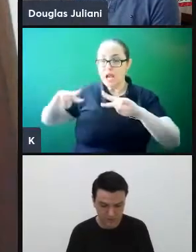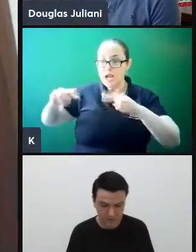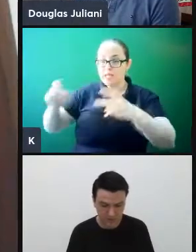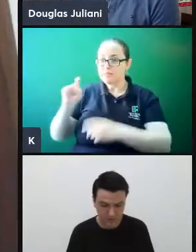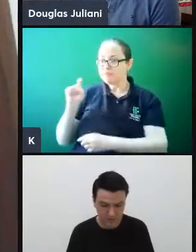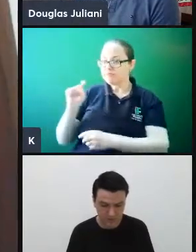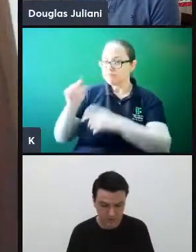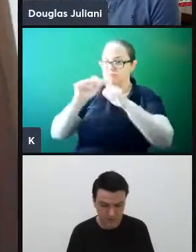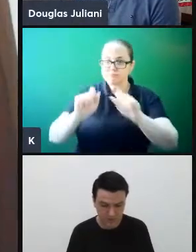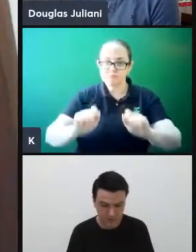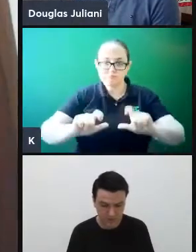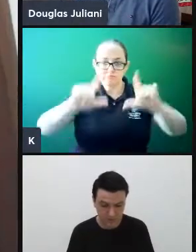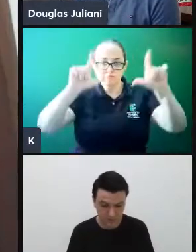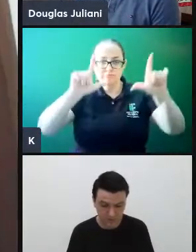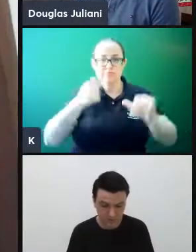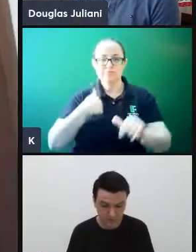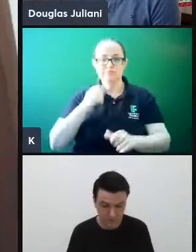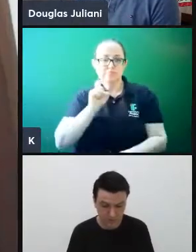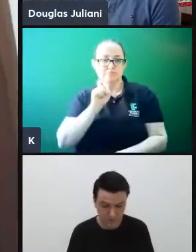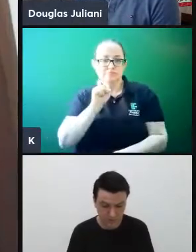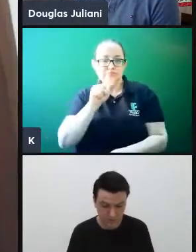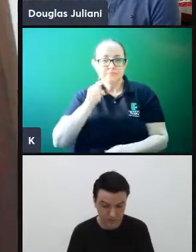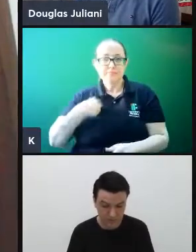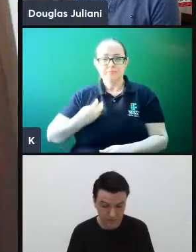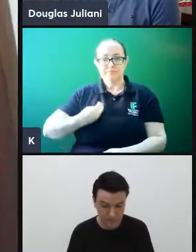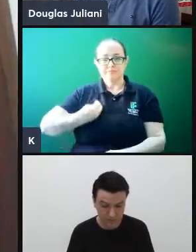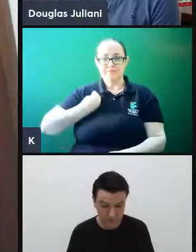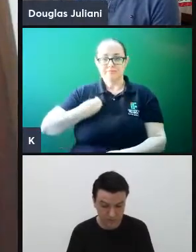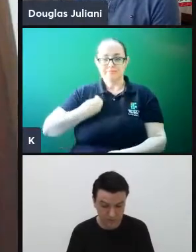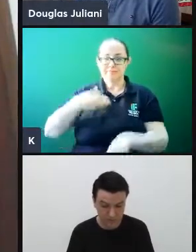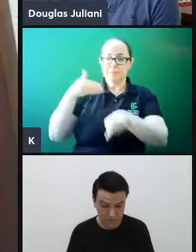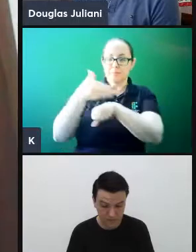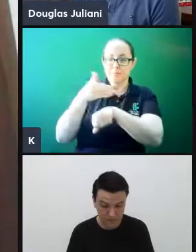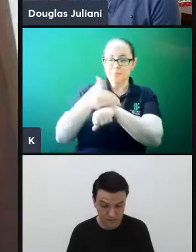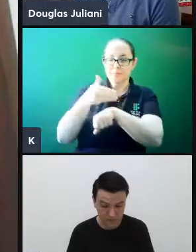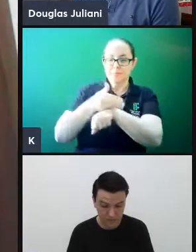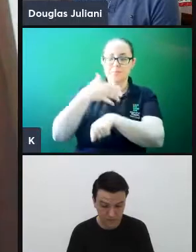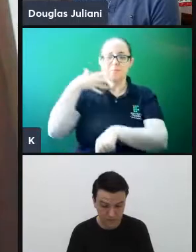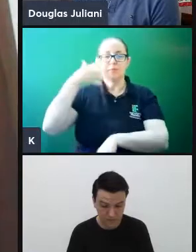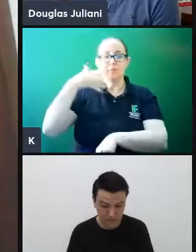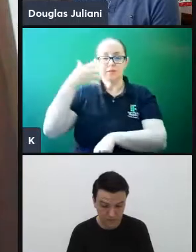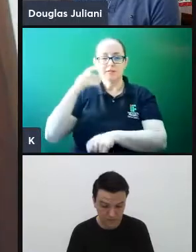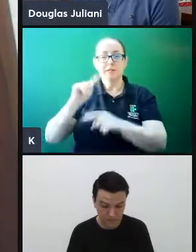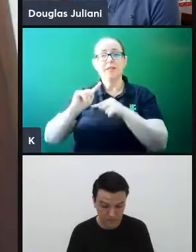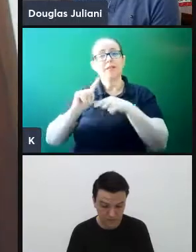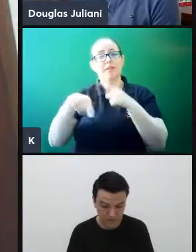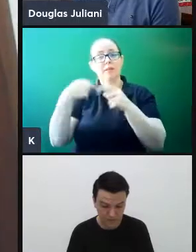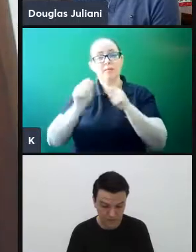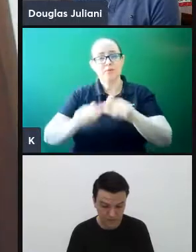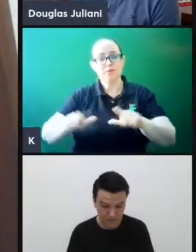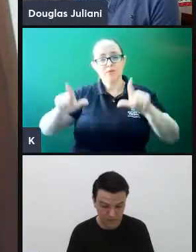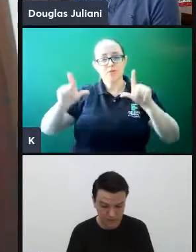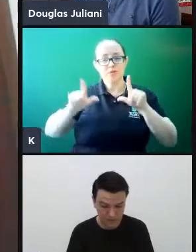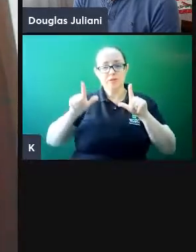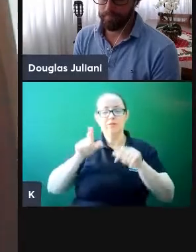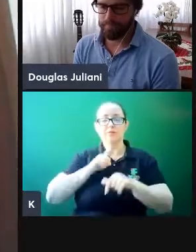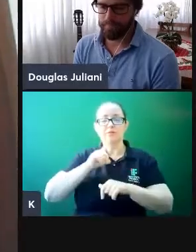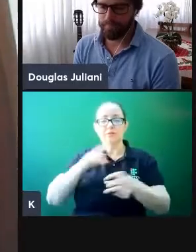marca lá a presença que está participando da palestra. E os certificados, mais tarde, é liberado pelo próprio